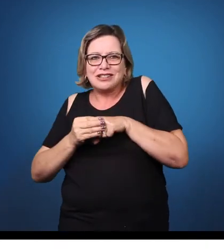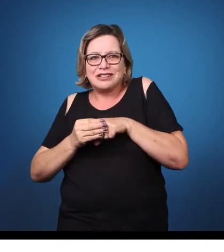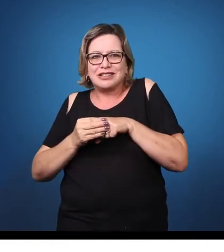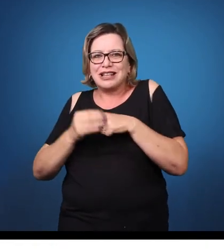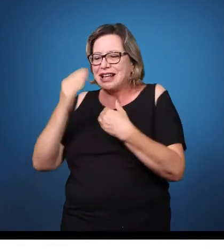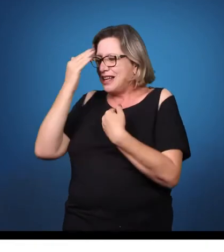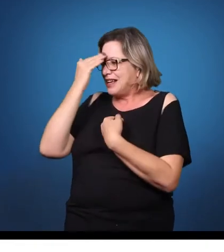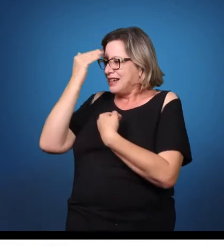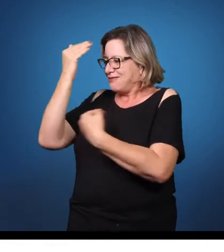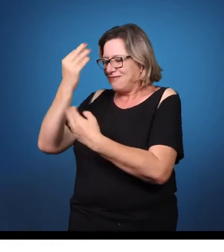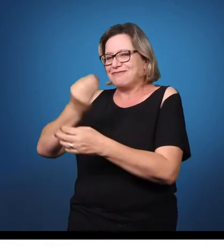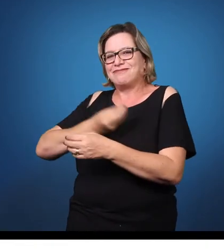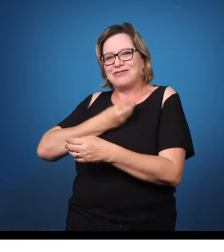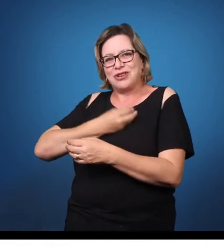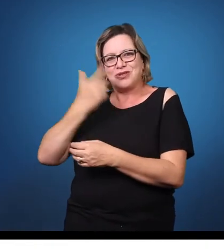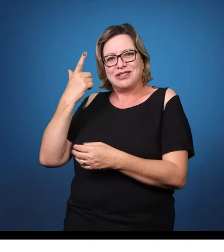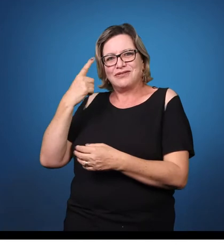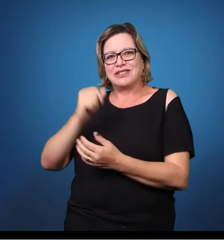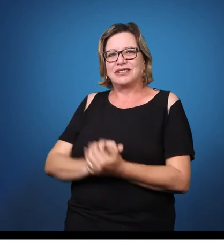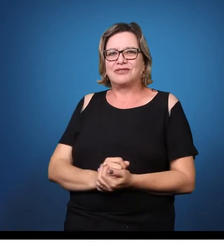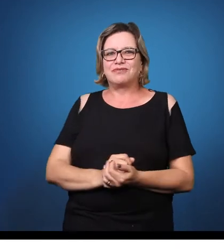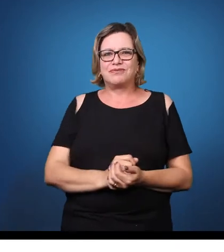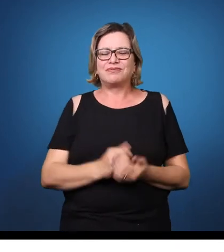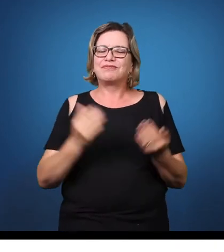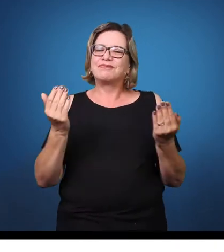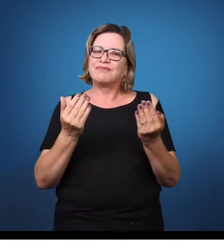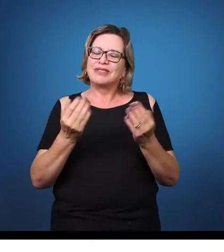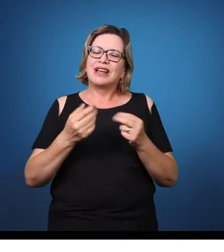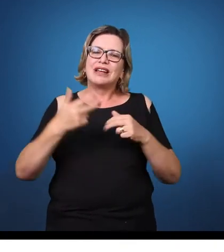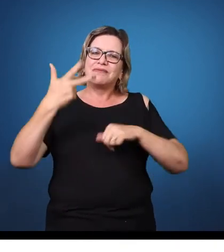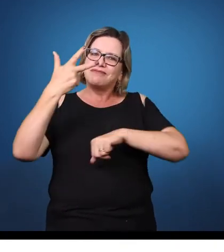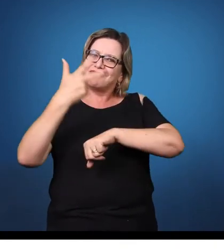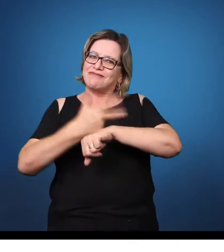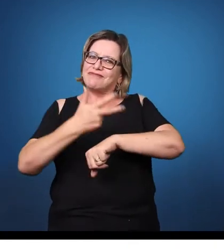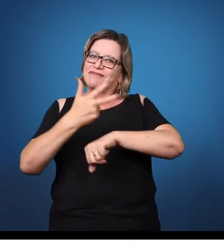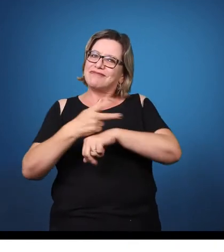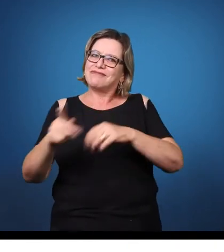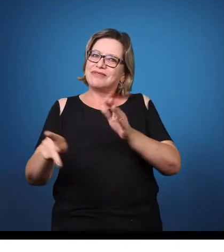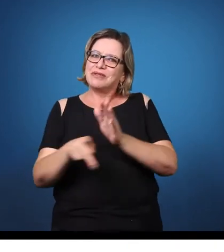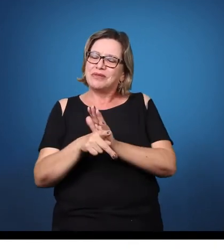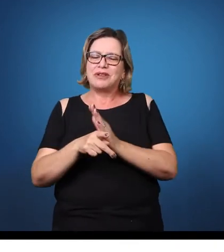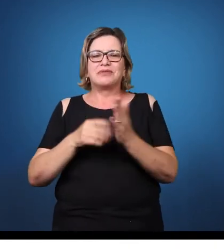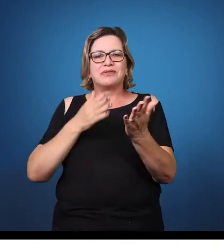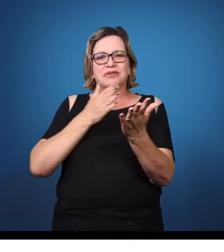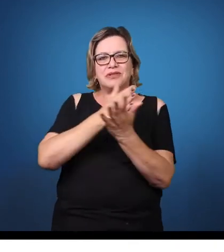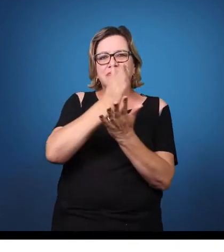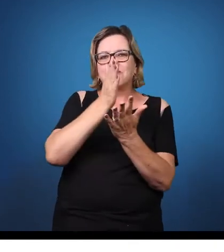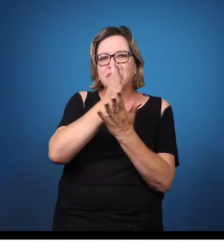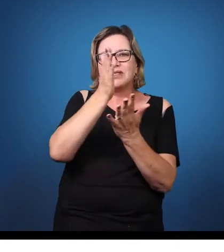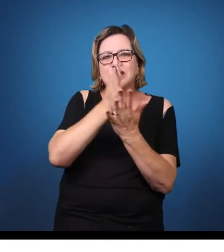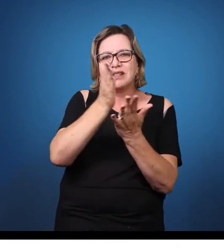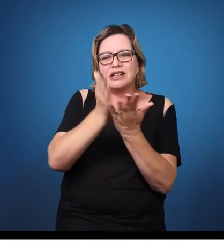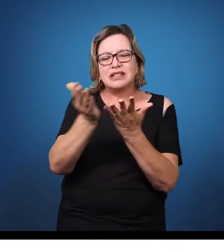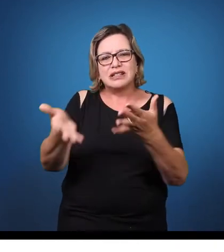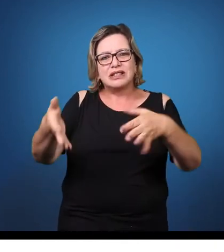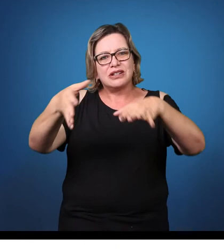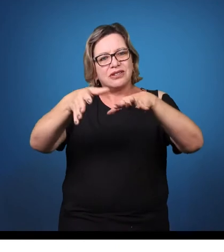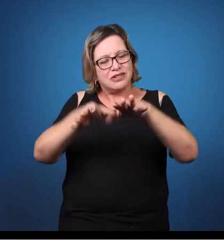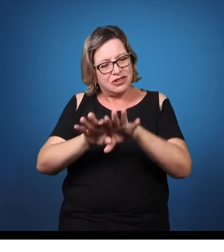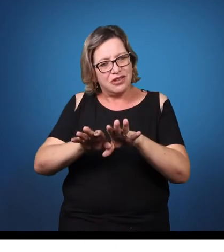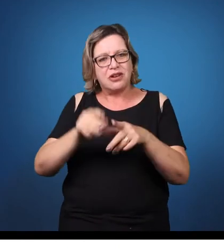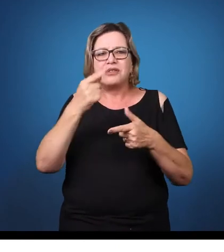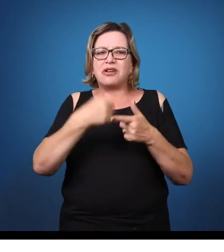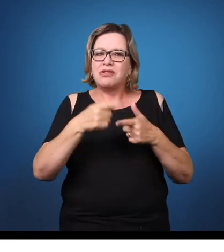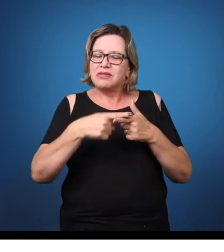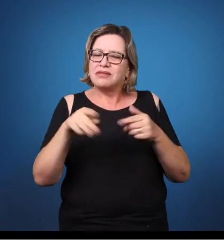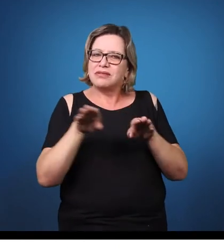é possível acessar os demais episódios, os demais temas da nossa série. Muito obrigado mais uma vez. Obrigado à equipe que está